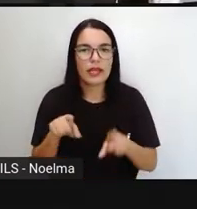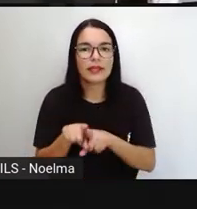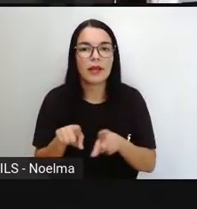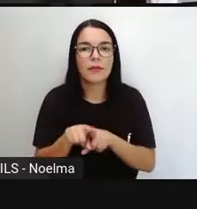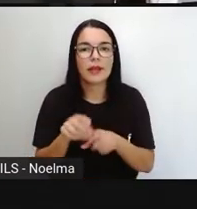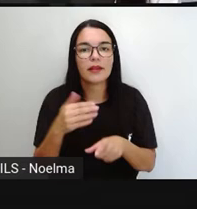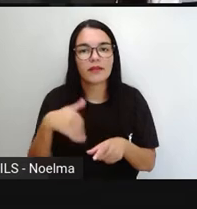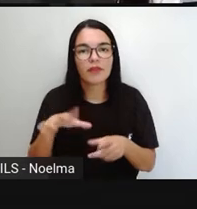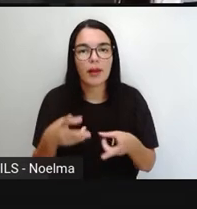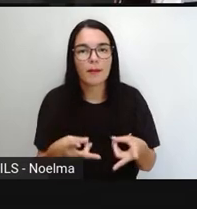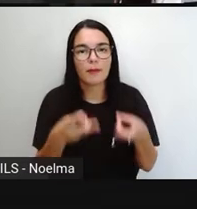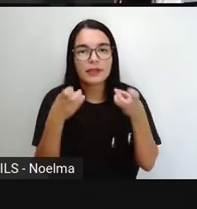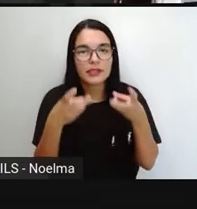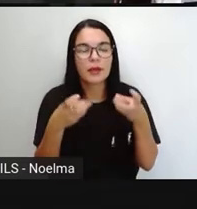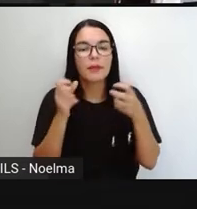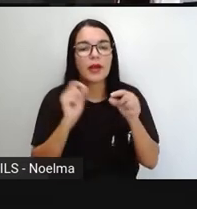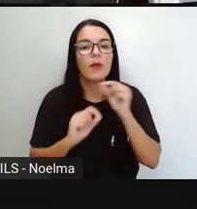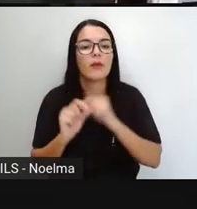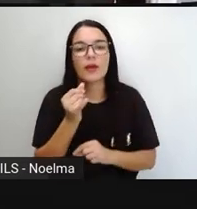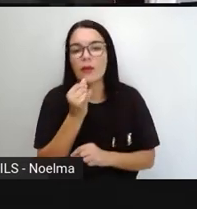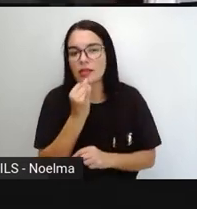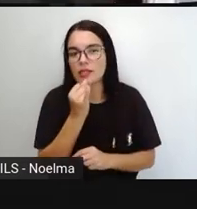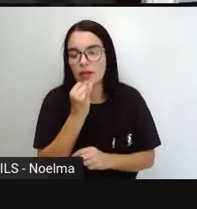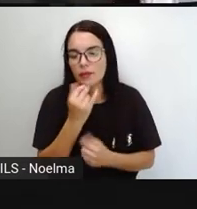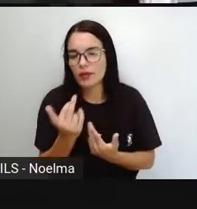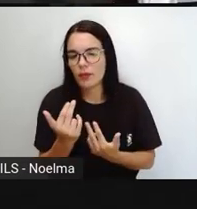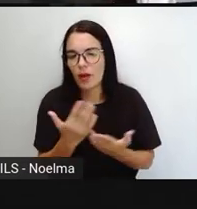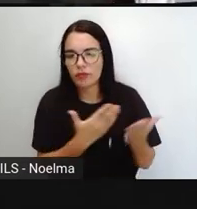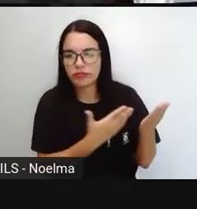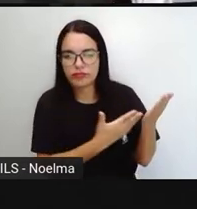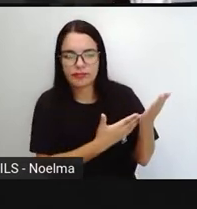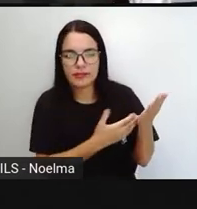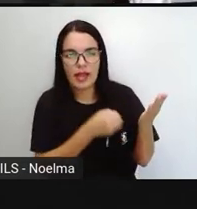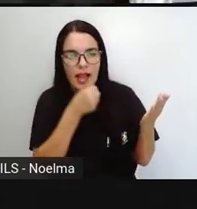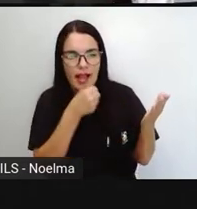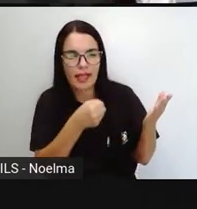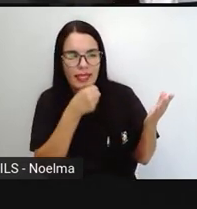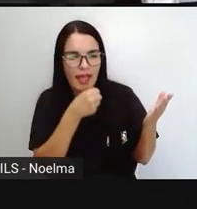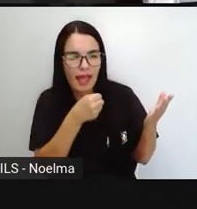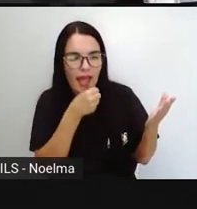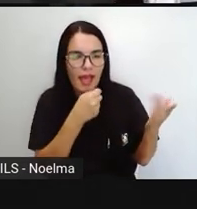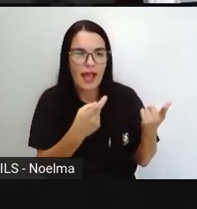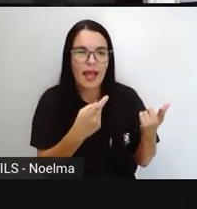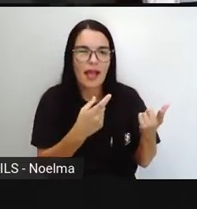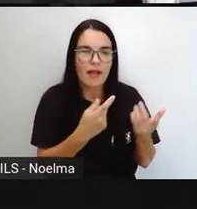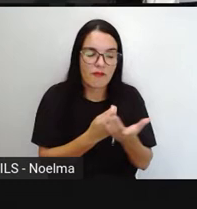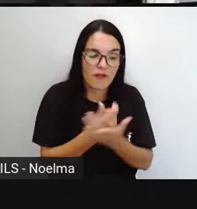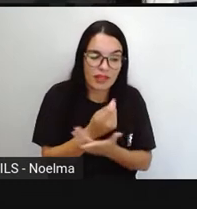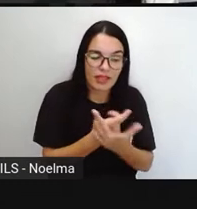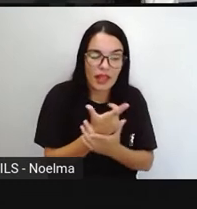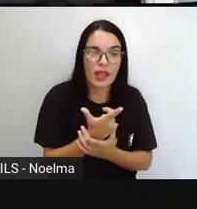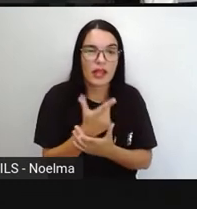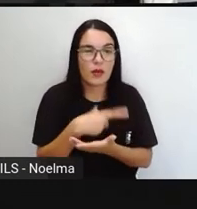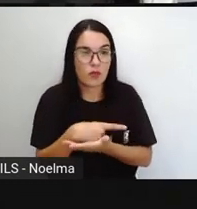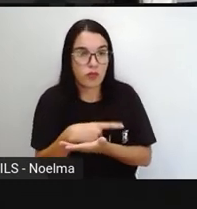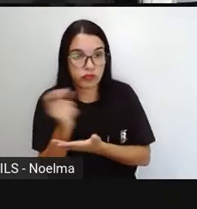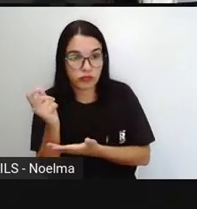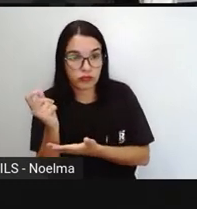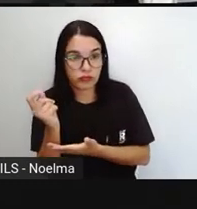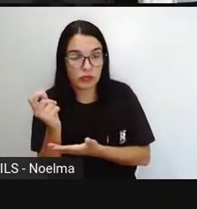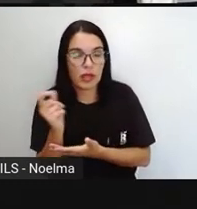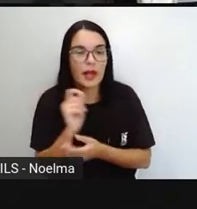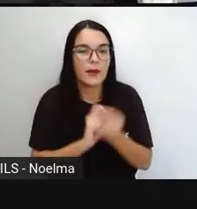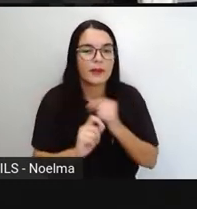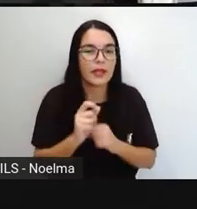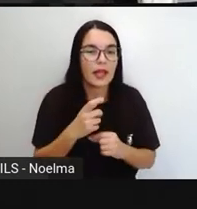vai perceber, então, nesse mesmo exemplo das palavras cantar, vender e partir, né? Como o radical é conservado,